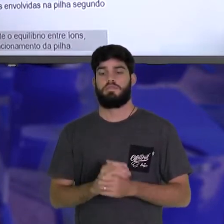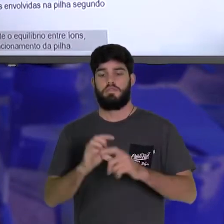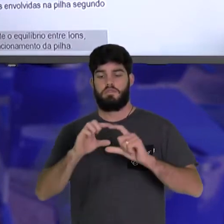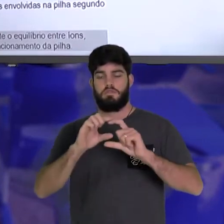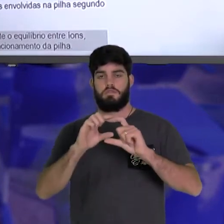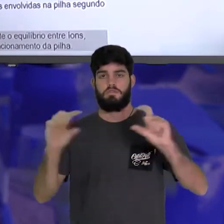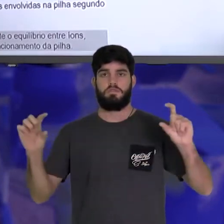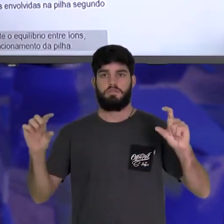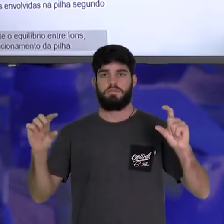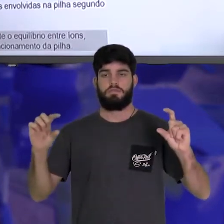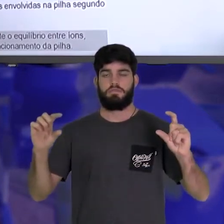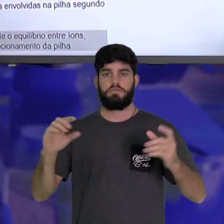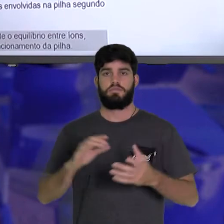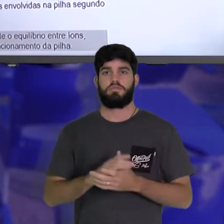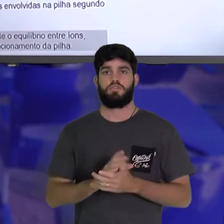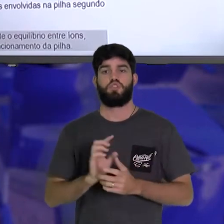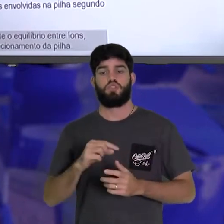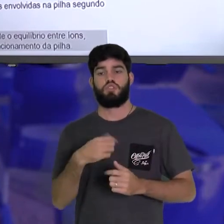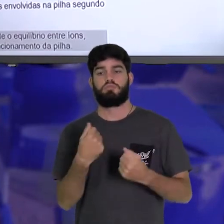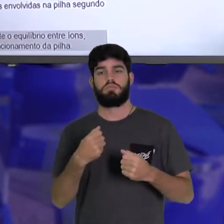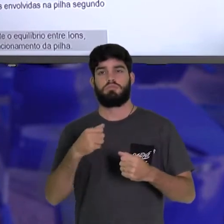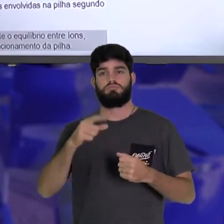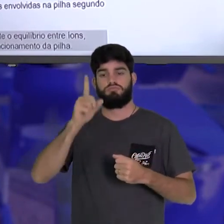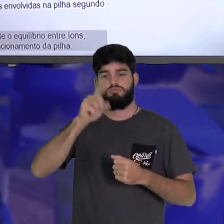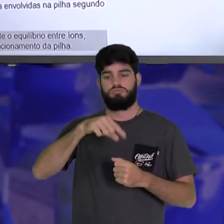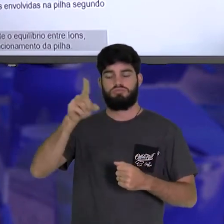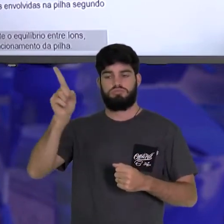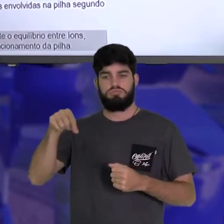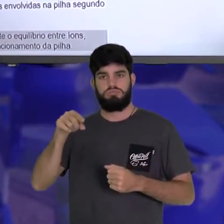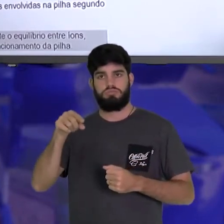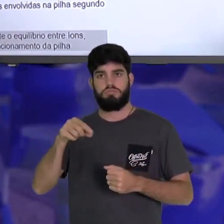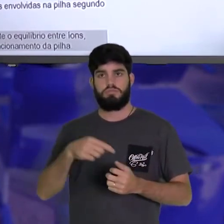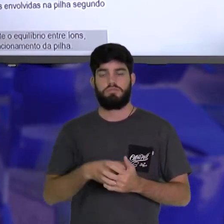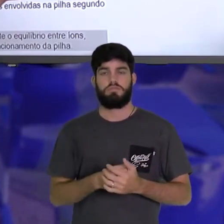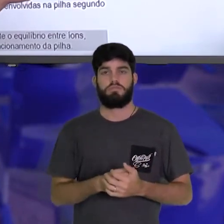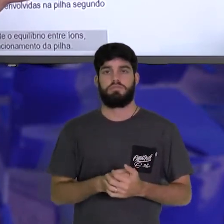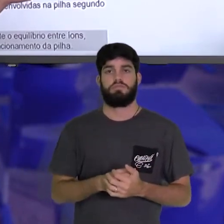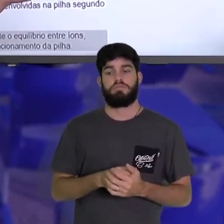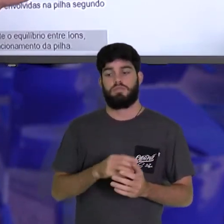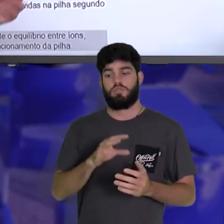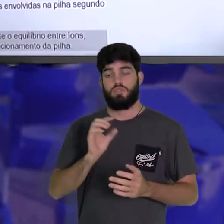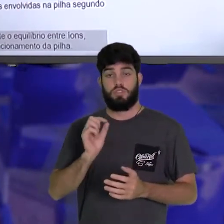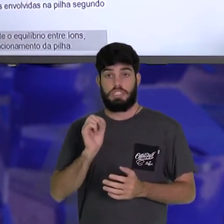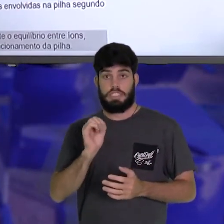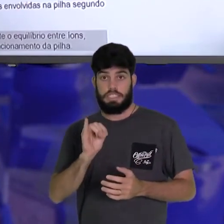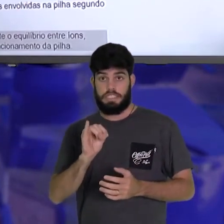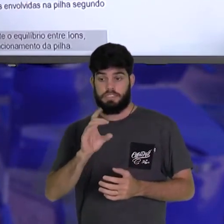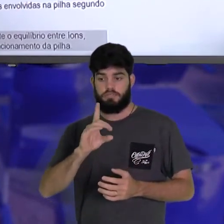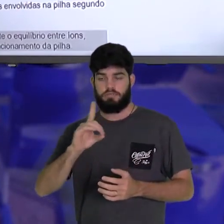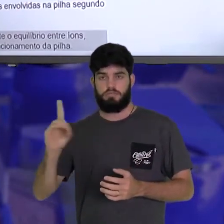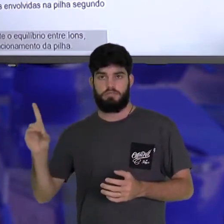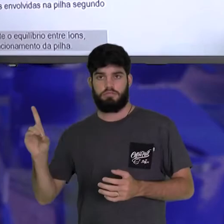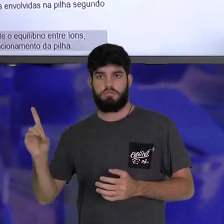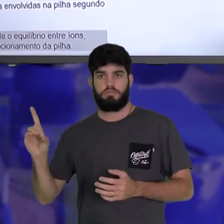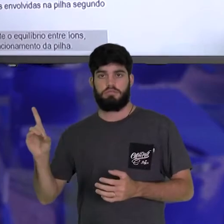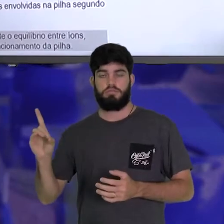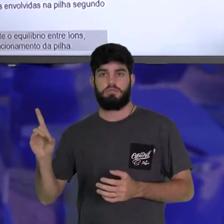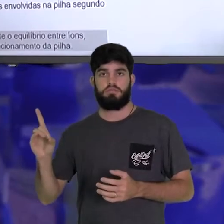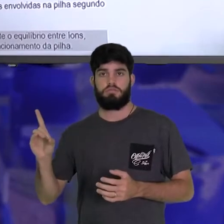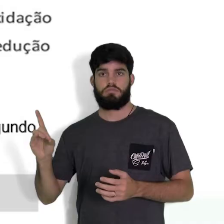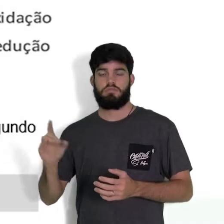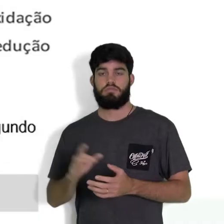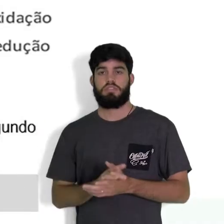a gente deve cancelar os elétrons. O elétron que está do lado direito é cancelado com